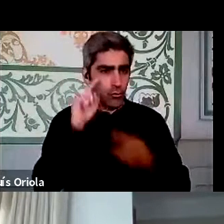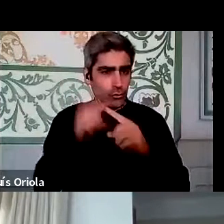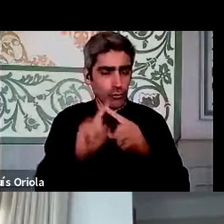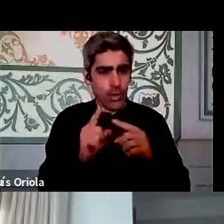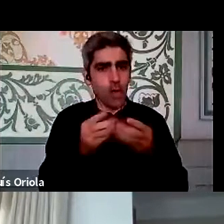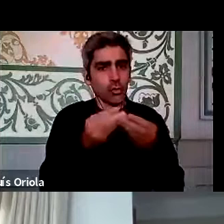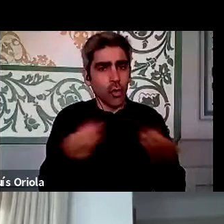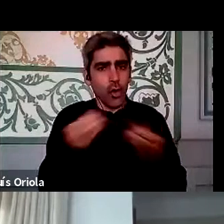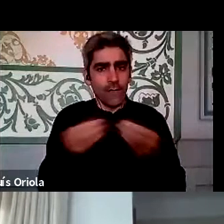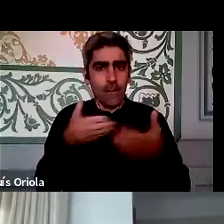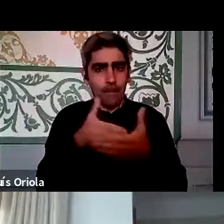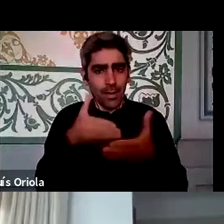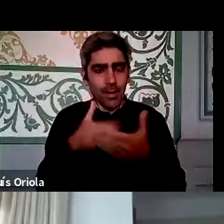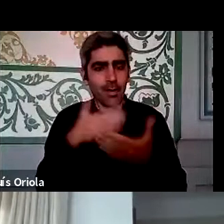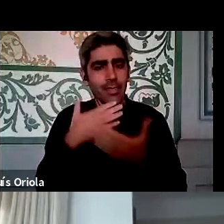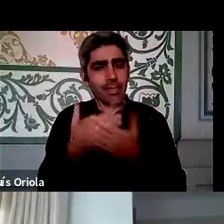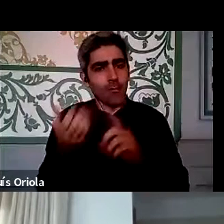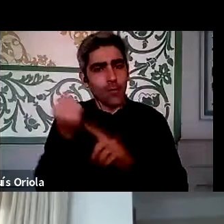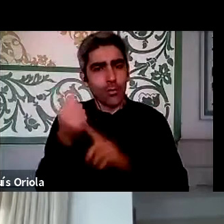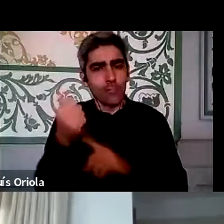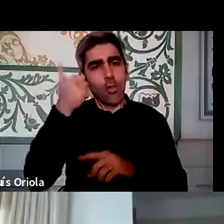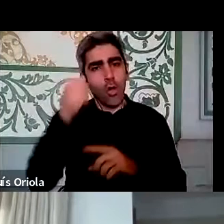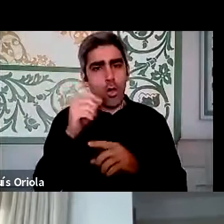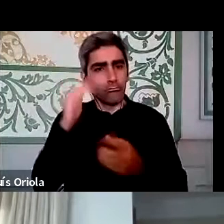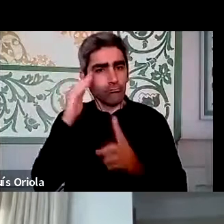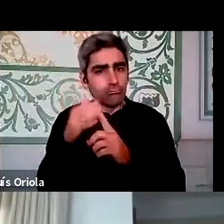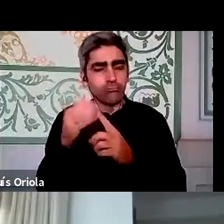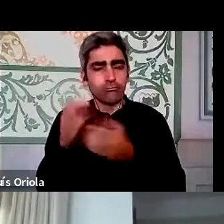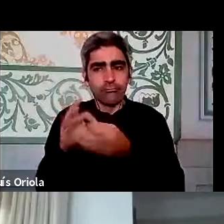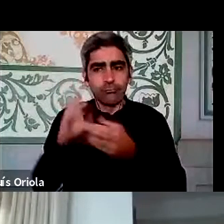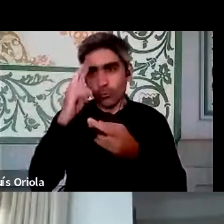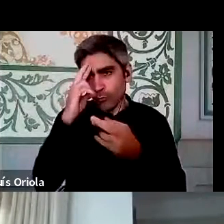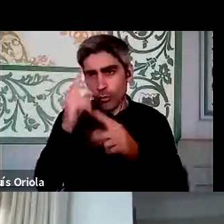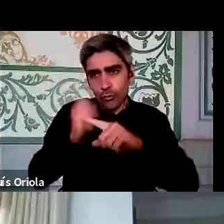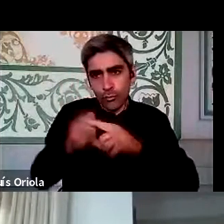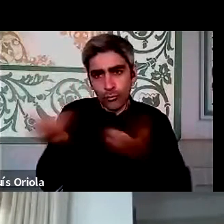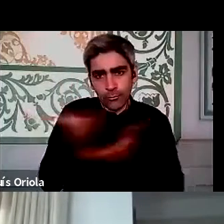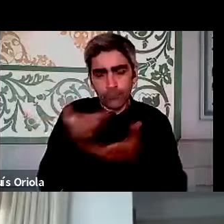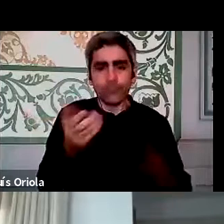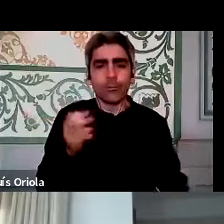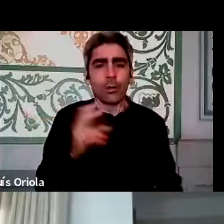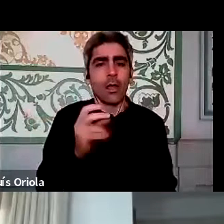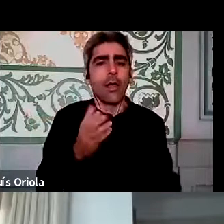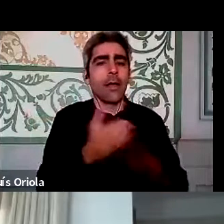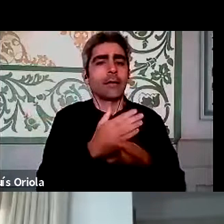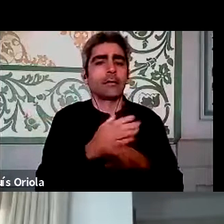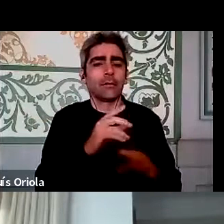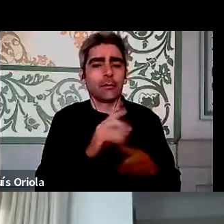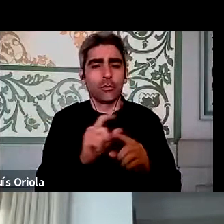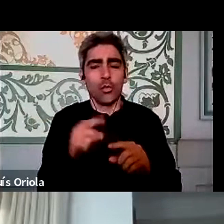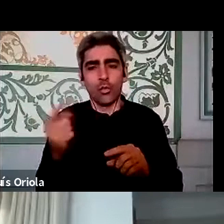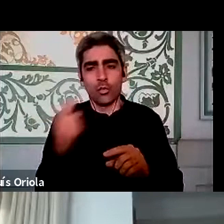barreiras e para ganhar eficácia, eficiência e energias. E é isso. Diga-me só uma última questão antes de passar ao próximo orador.